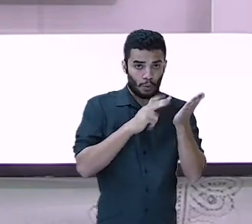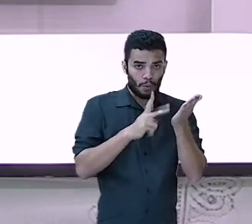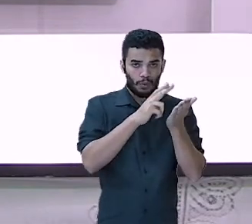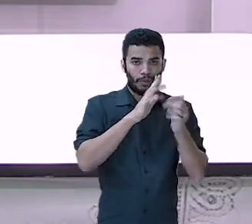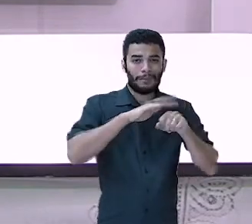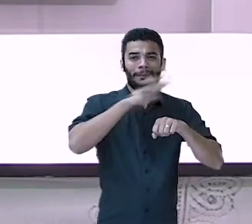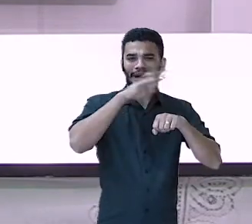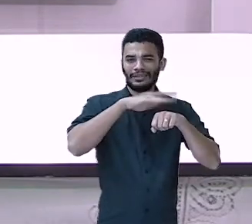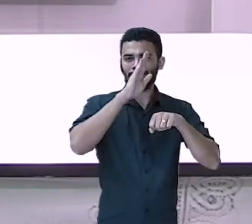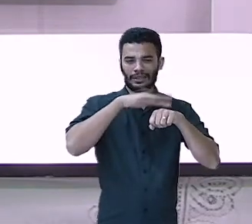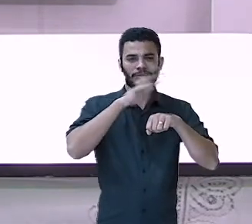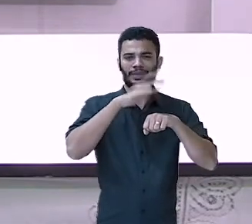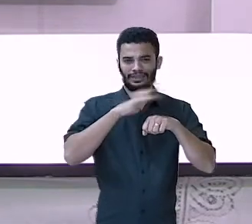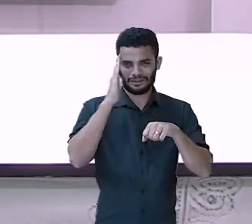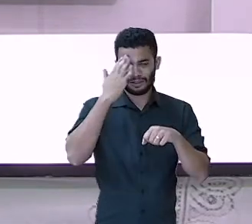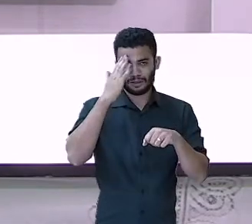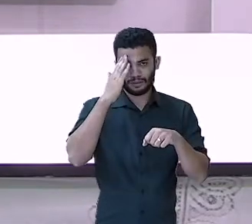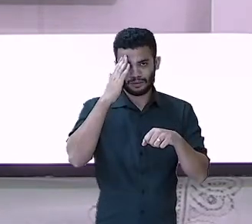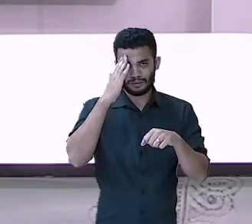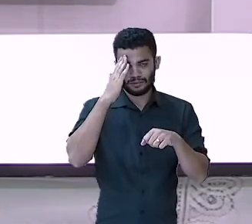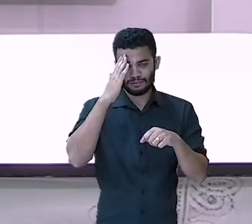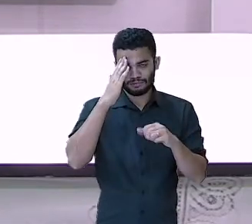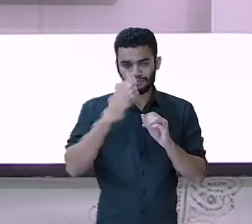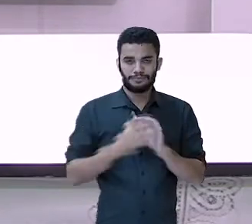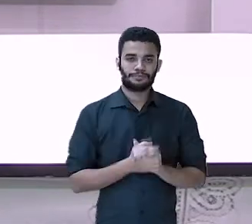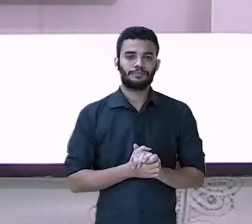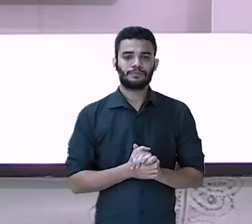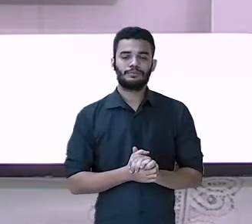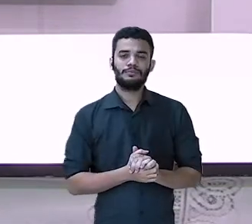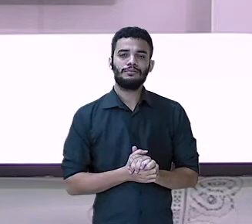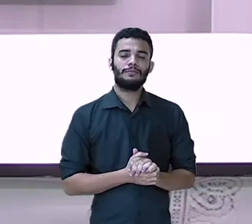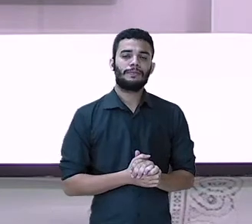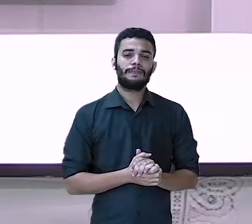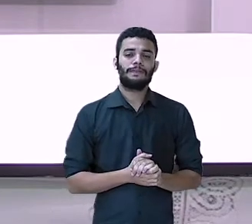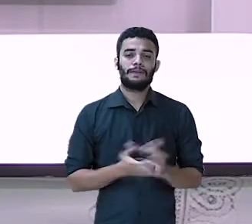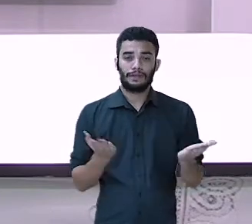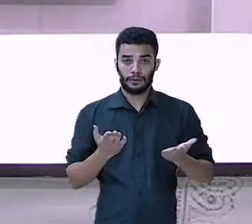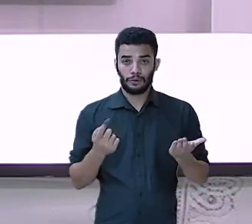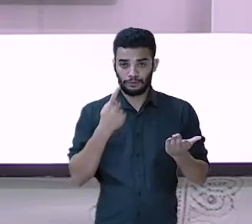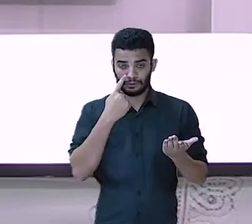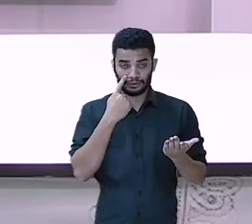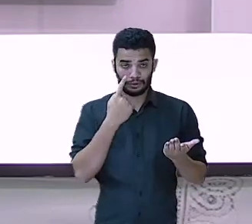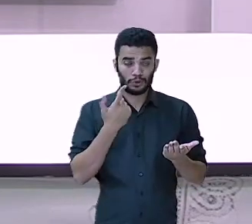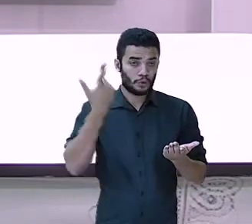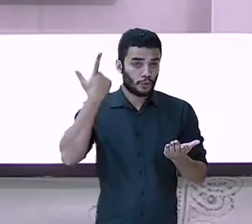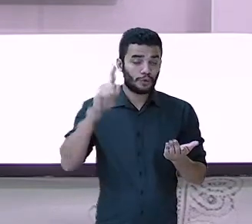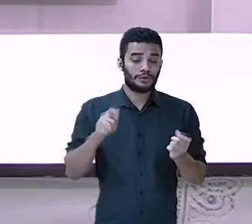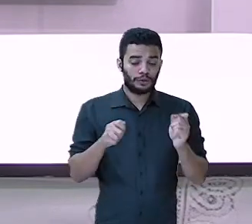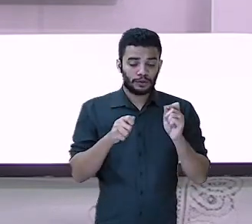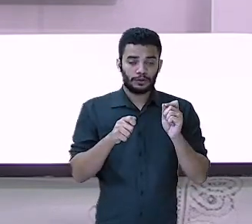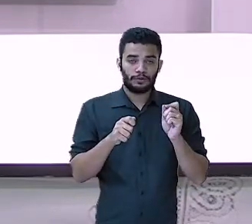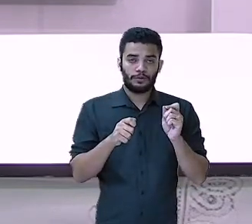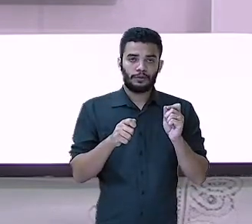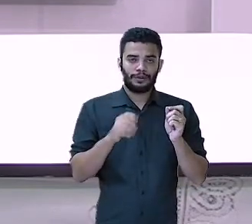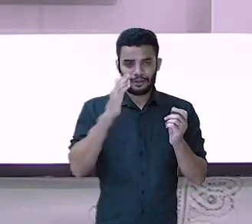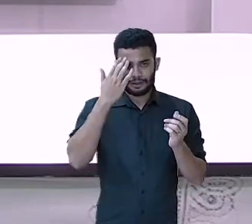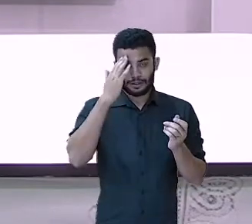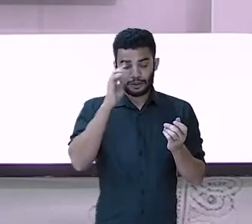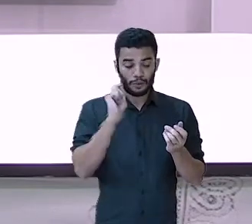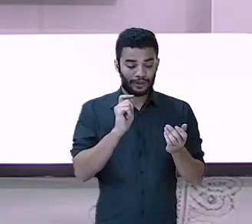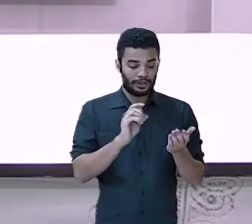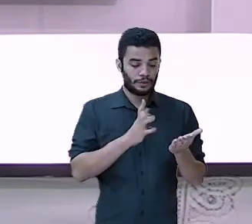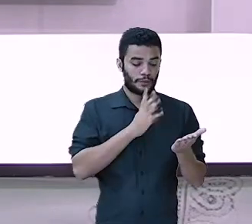aqui as minhas. Tem várias etapas que vocês vão conhecer ao decorrer do jogo, né? E como eu disse para